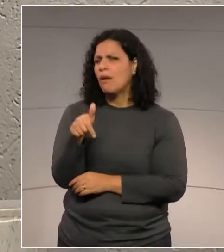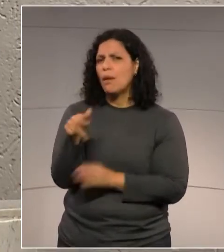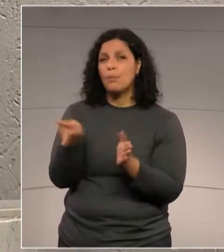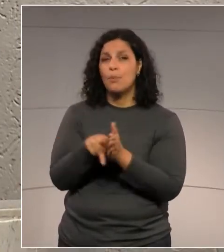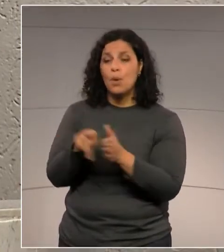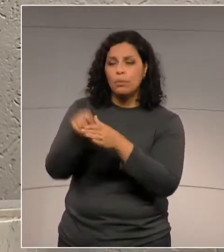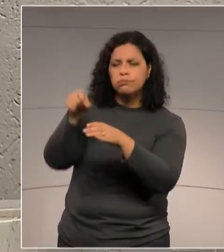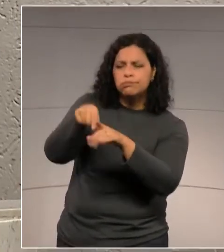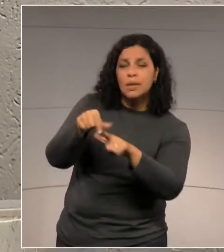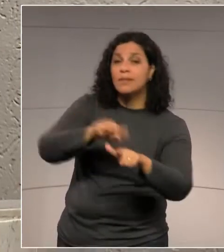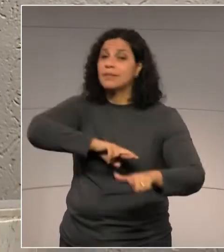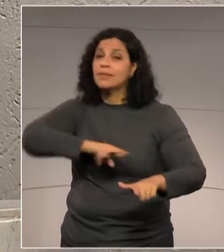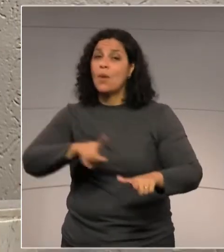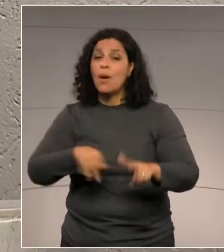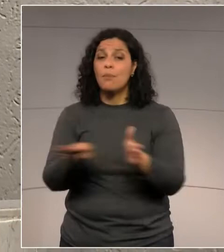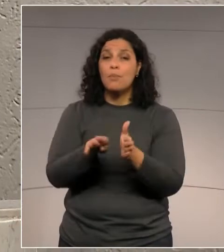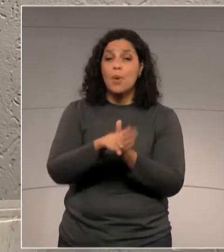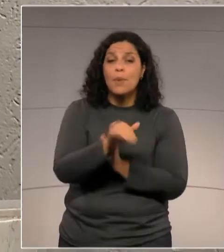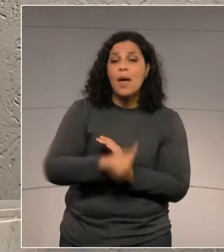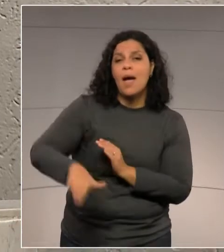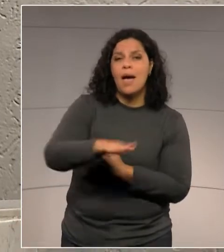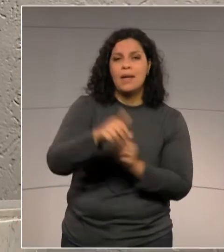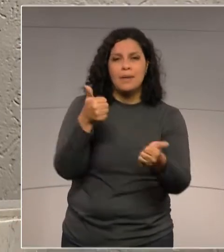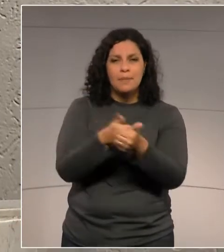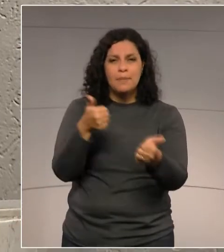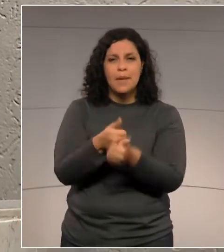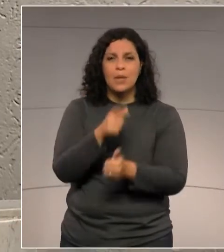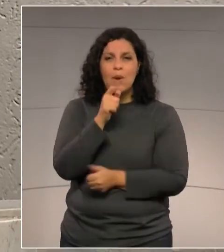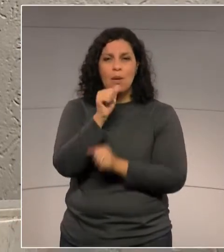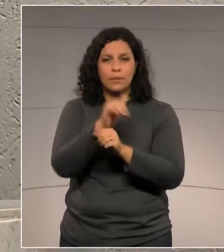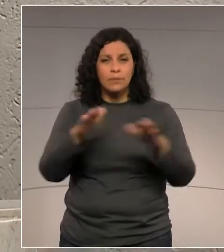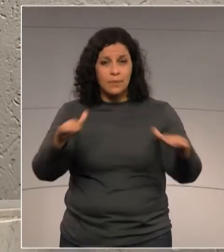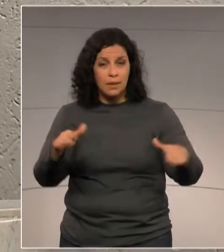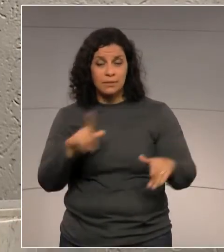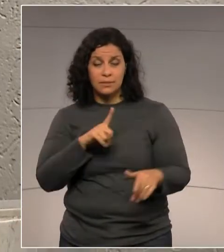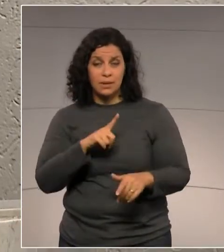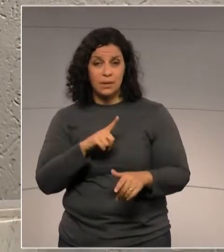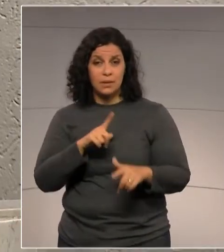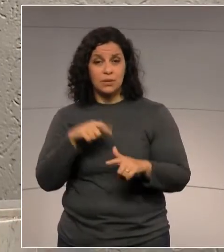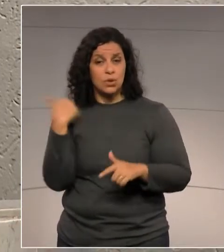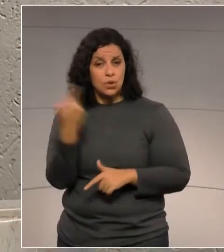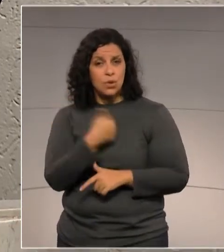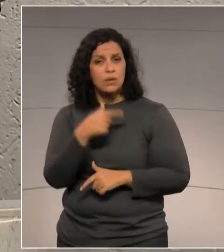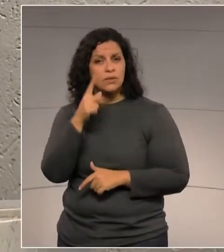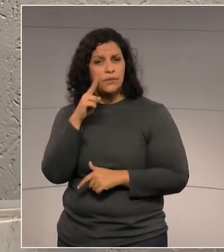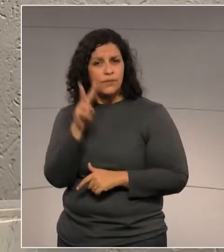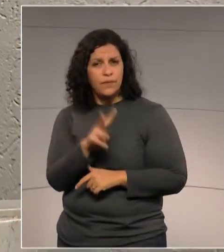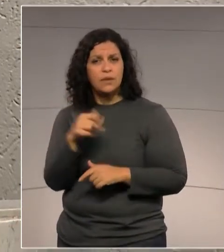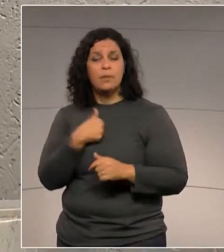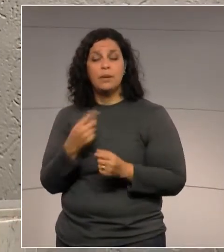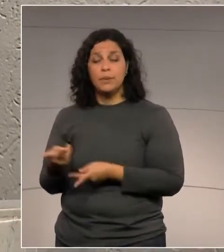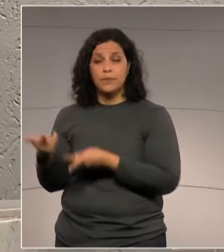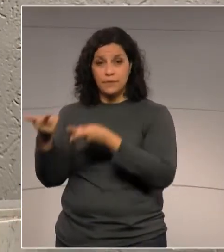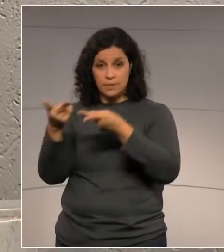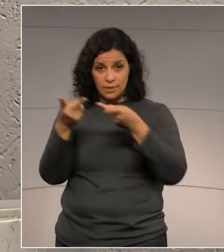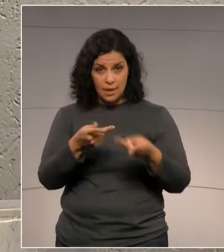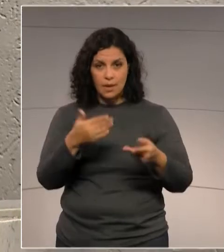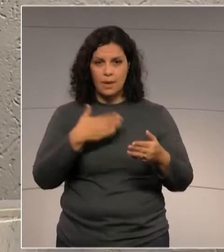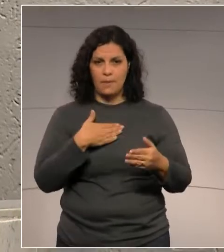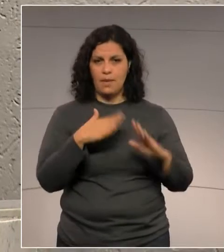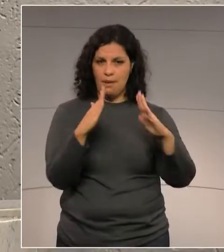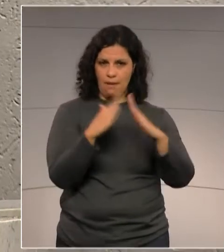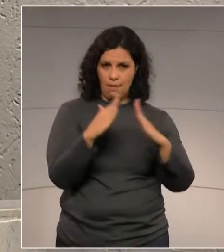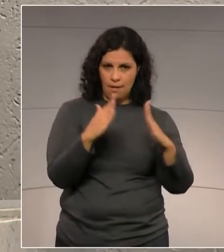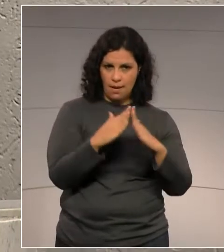aquilo que não é de vegetação marinha. Se os senhores e senhoras me derem o prazer de me visitar lá na